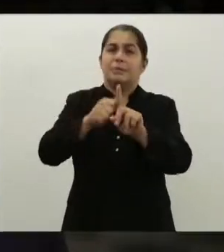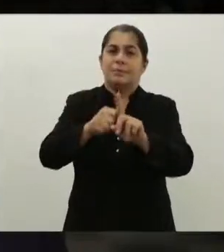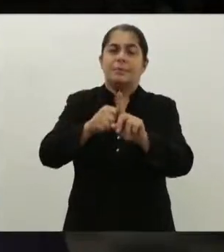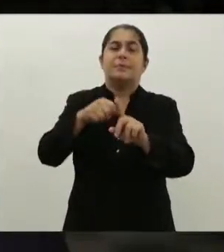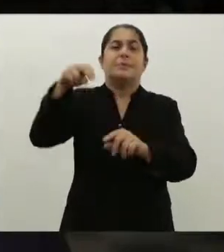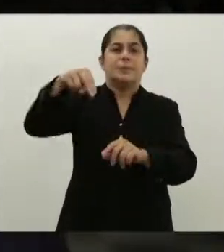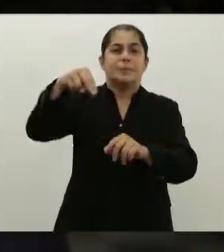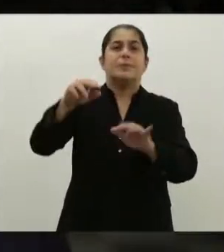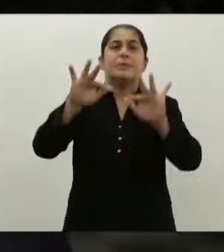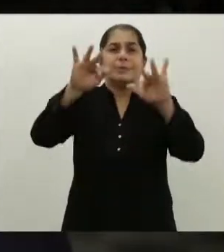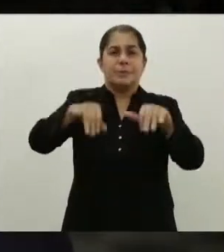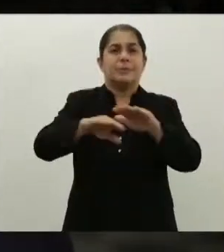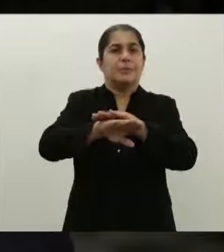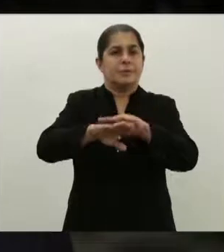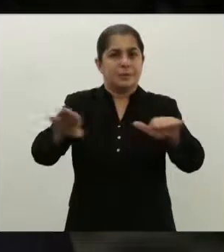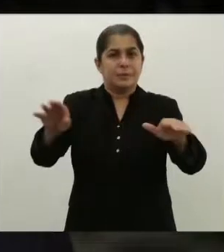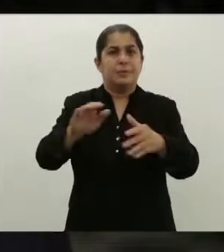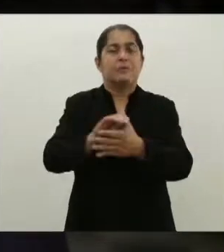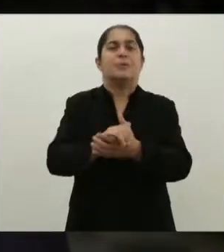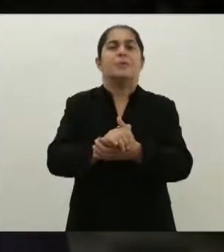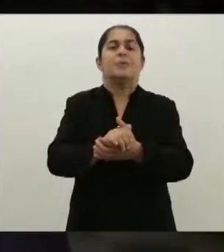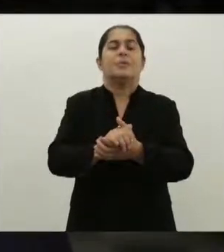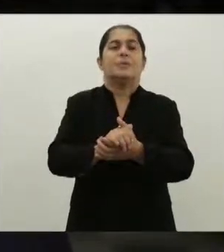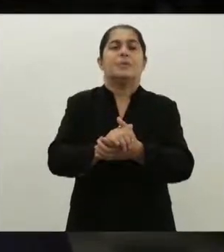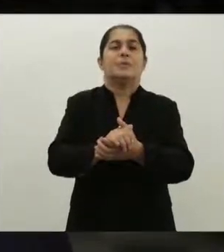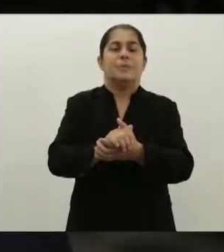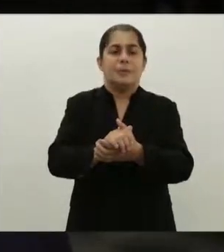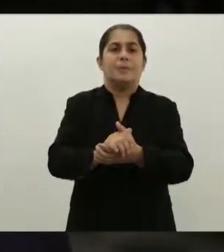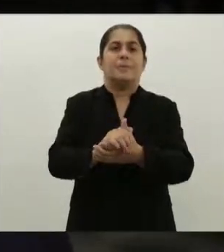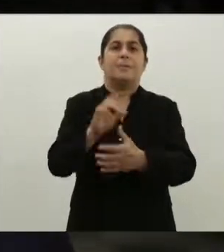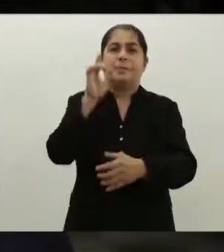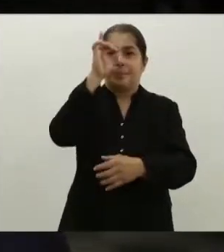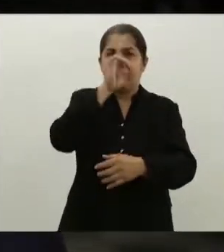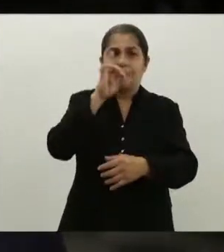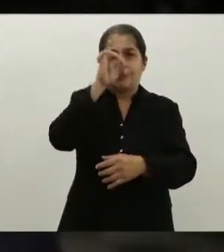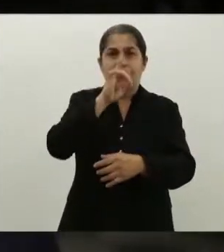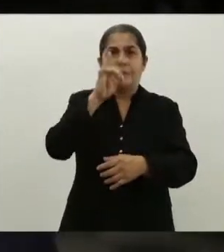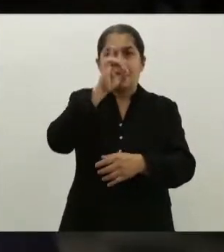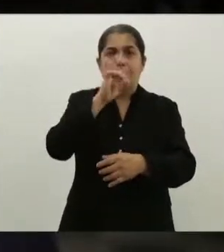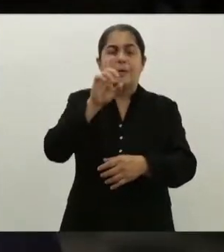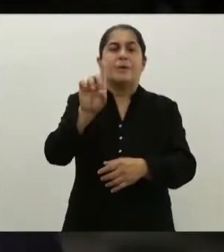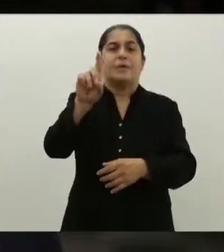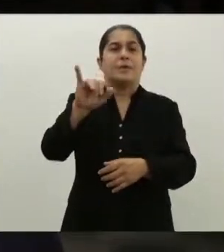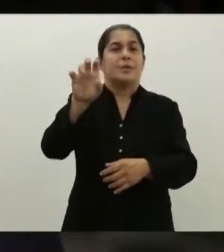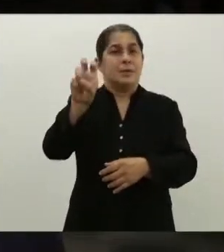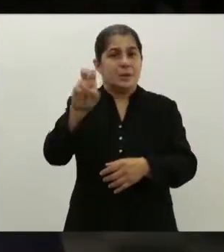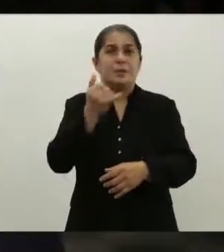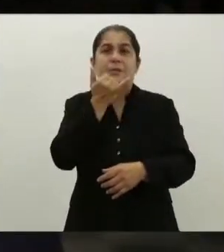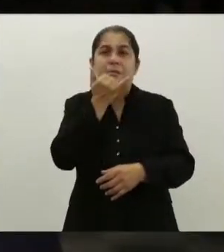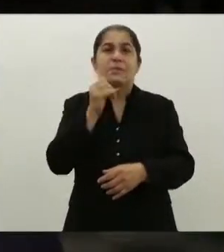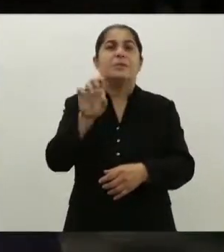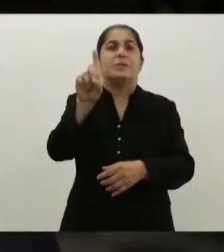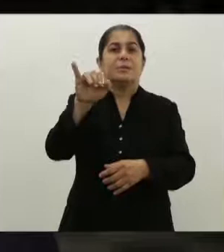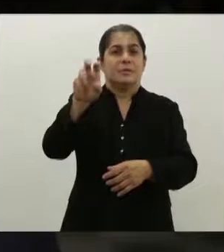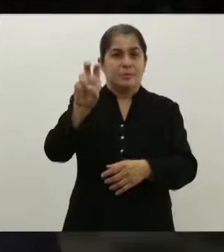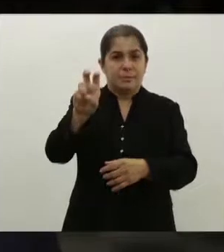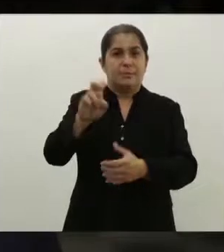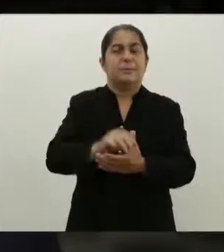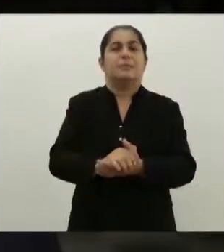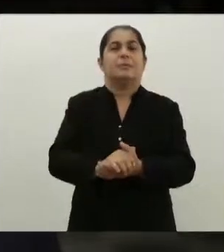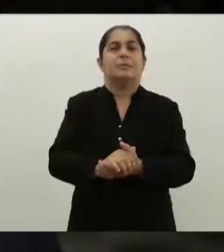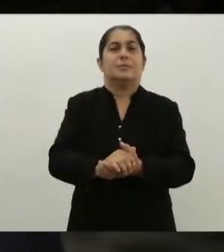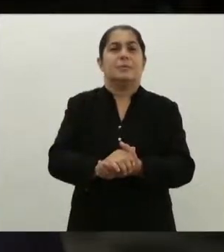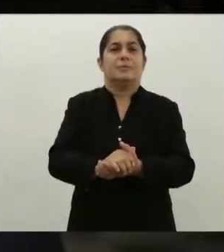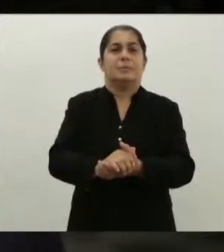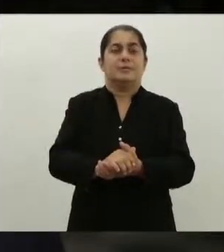4 de novembro encerramos o novenário. No domingo, no dia 5 aliás, no dia